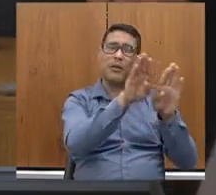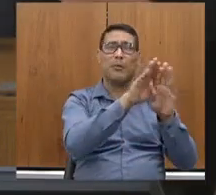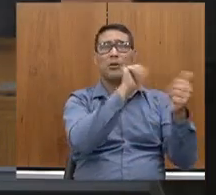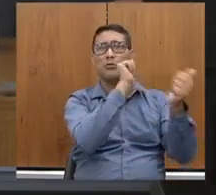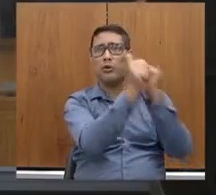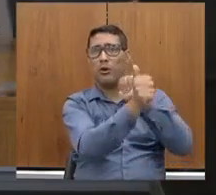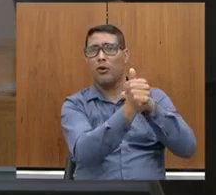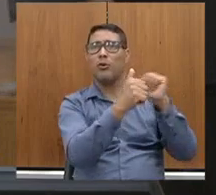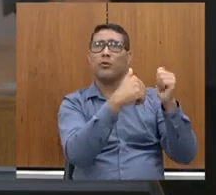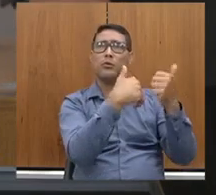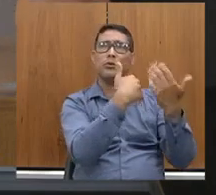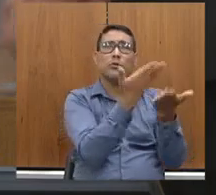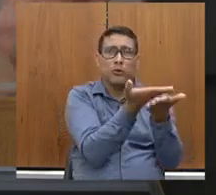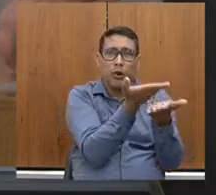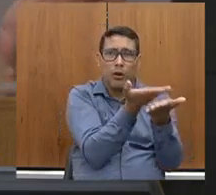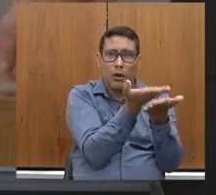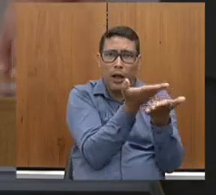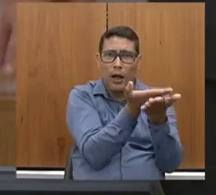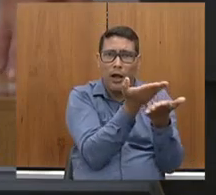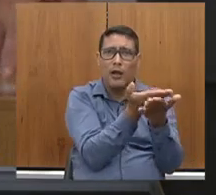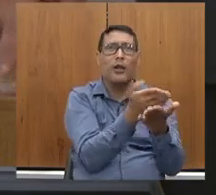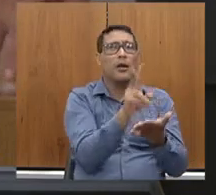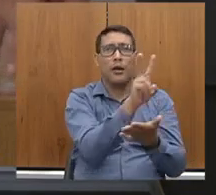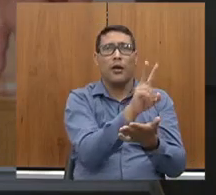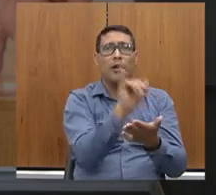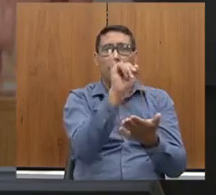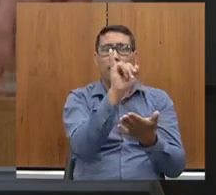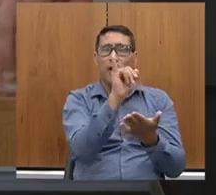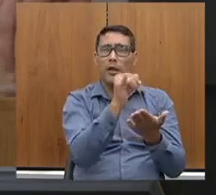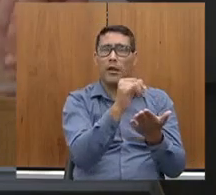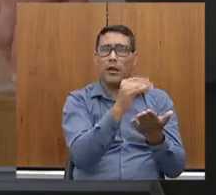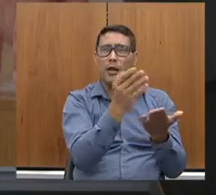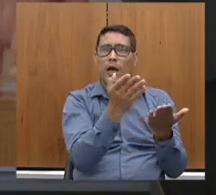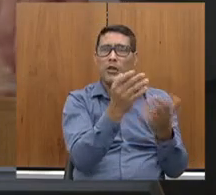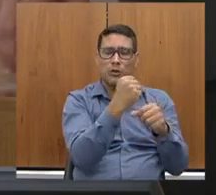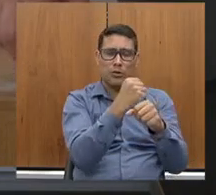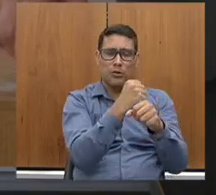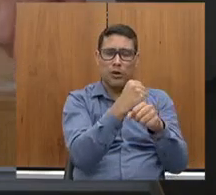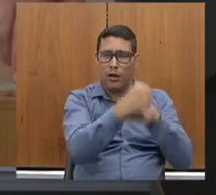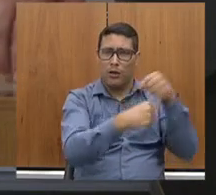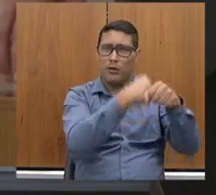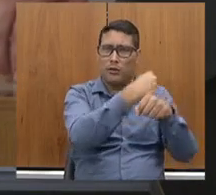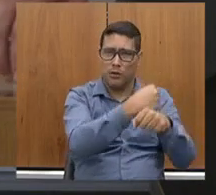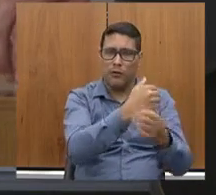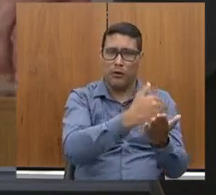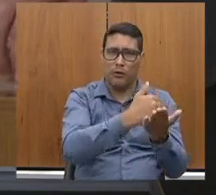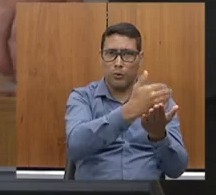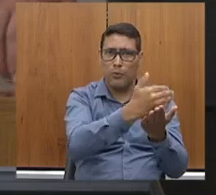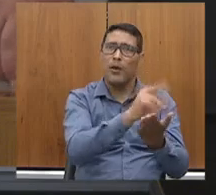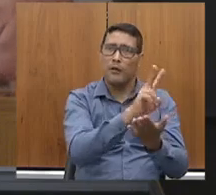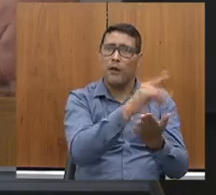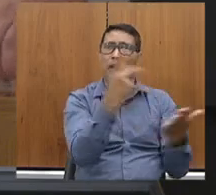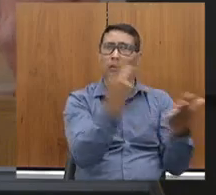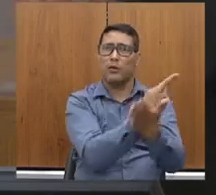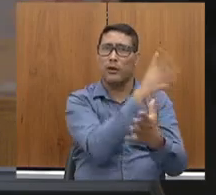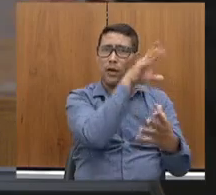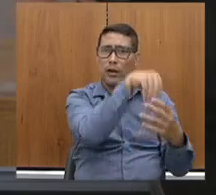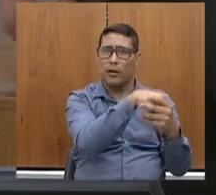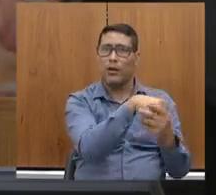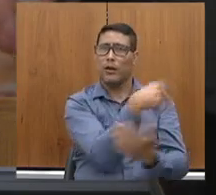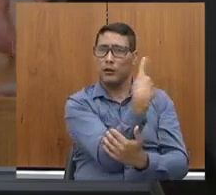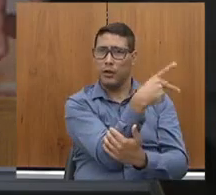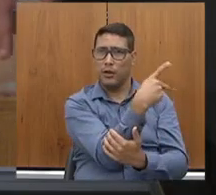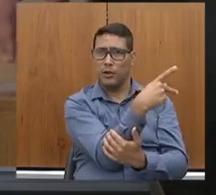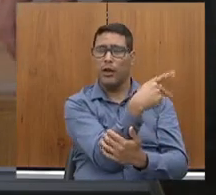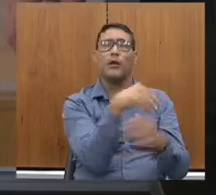recentes, que vão ser feitos, acho que esse ano, início do ano que vem, sejam feitos no Mineirinho, então, também cumprindo a